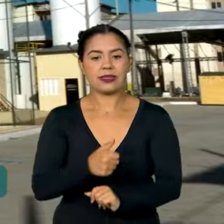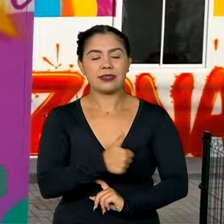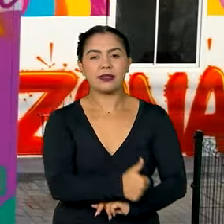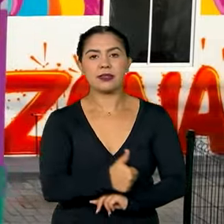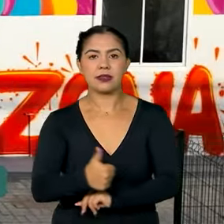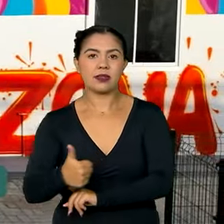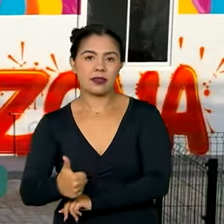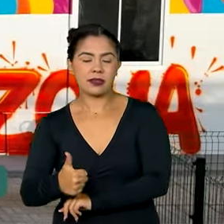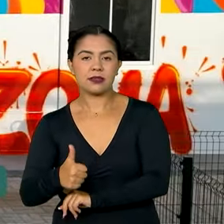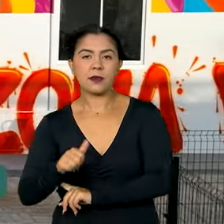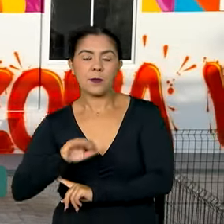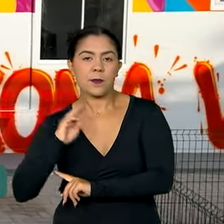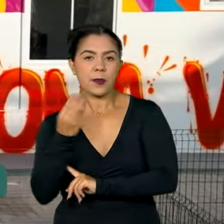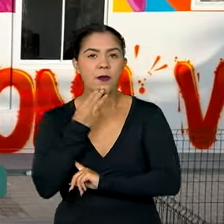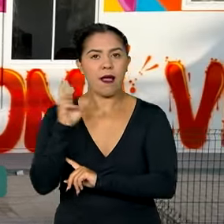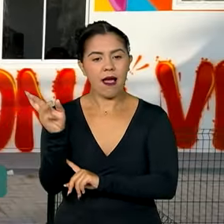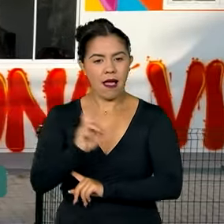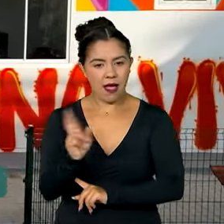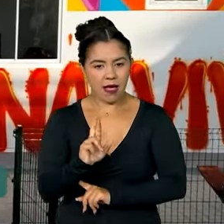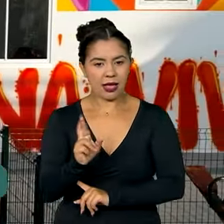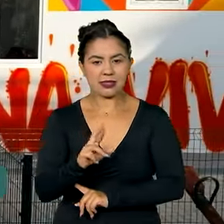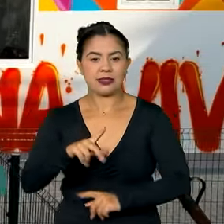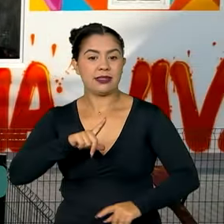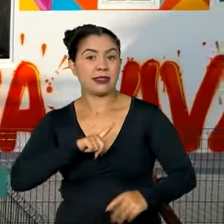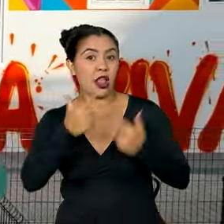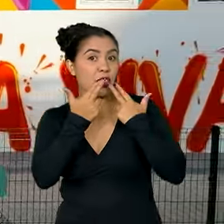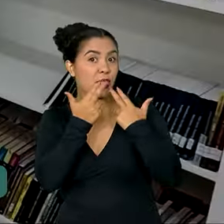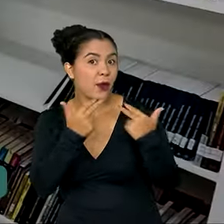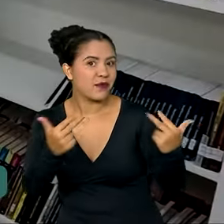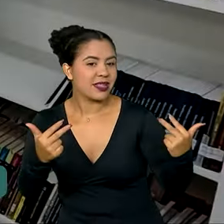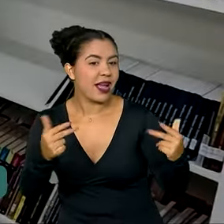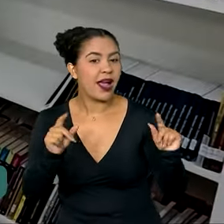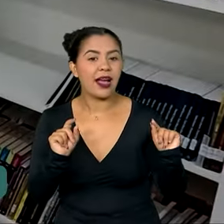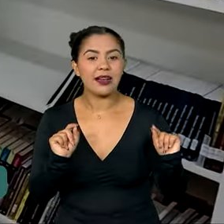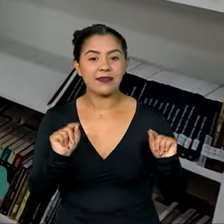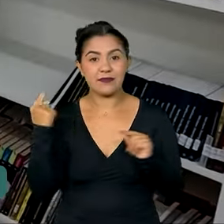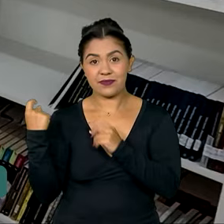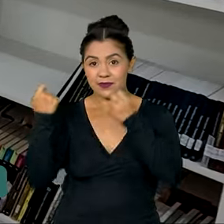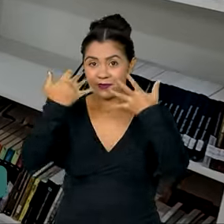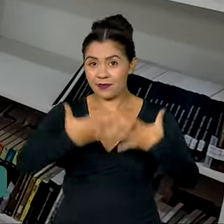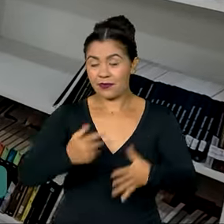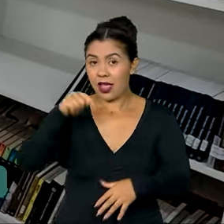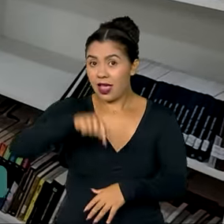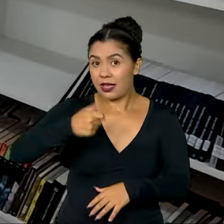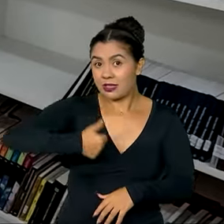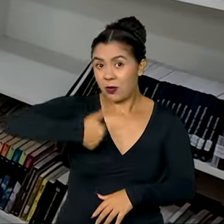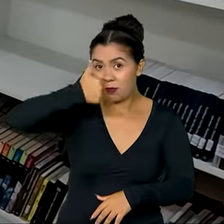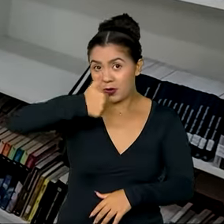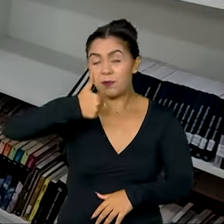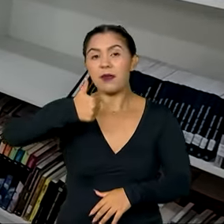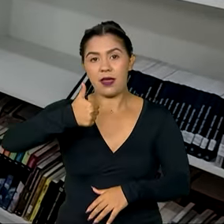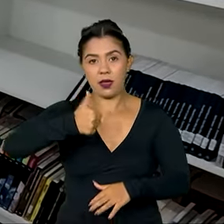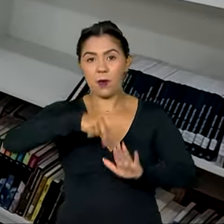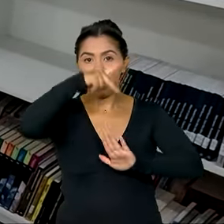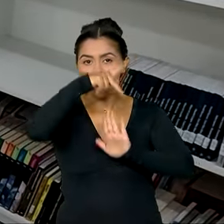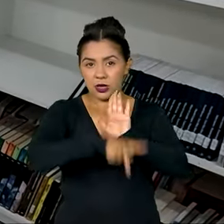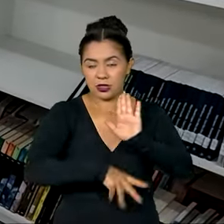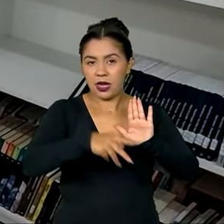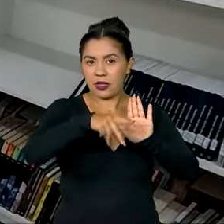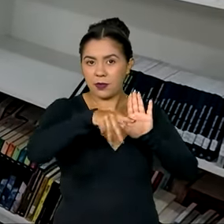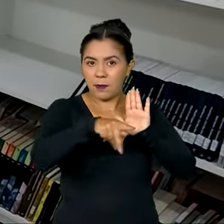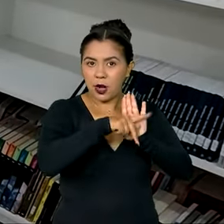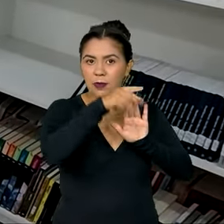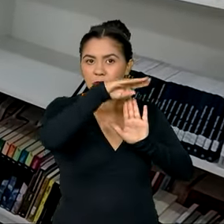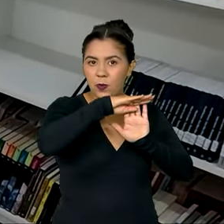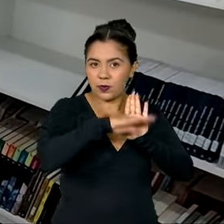reais. E o conjunto veio com uma novidade. Este é o primeiro conjunto habitacional do Minha Casa Minha